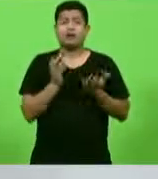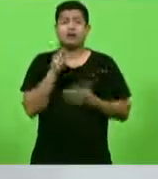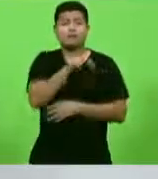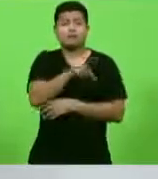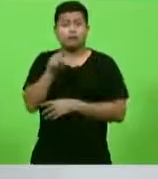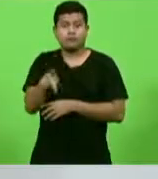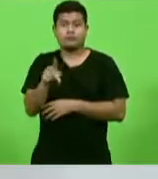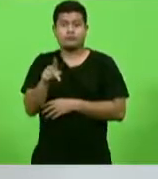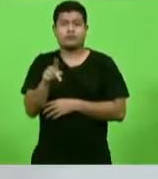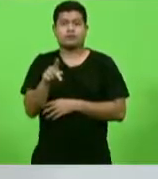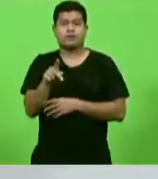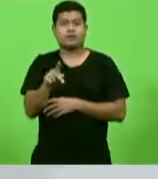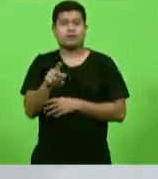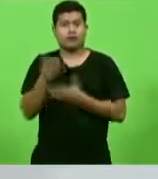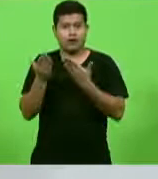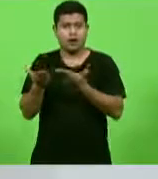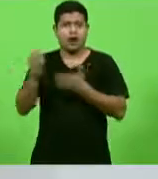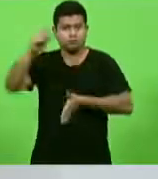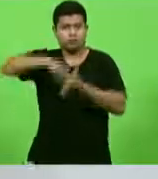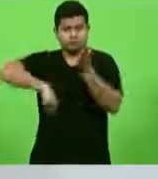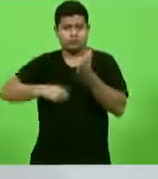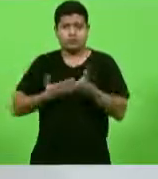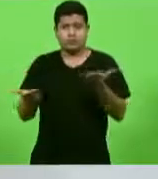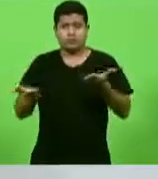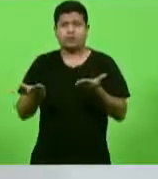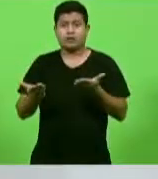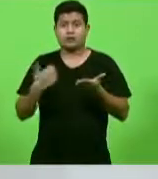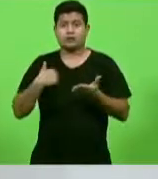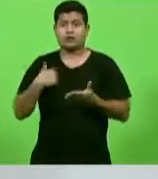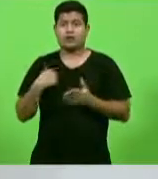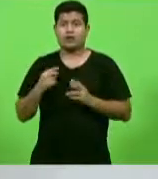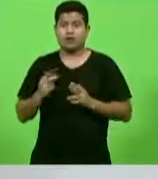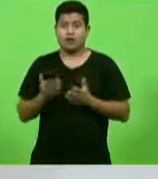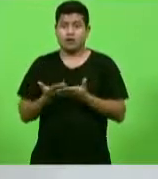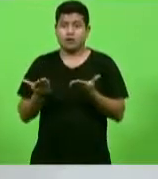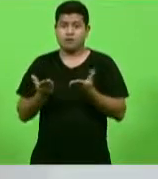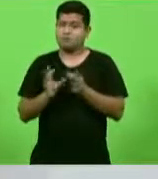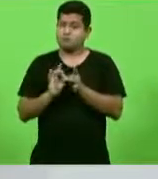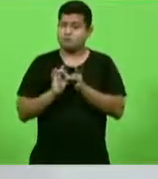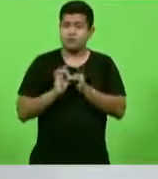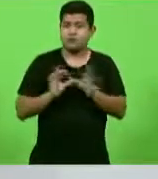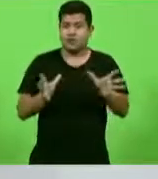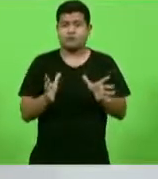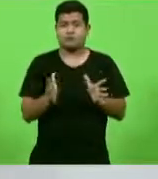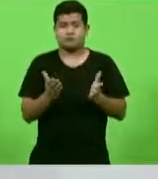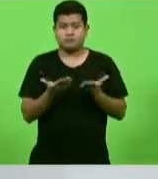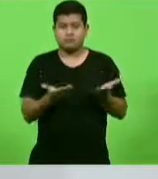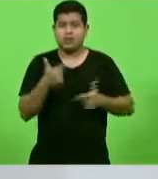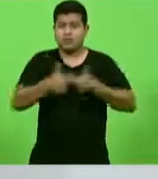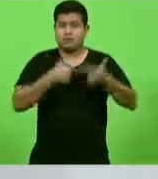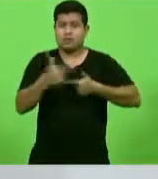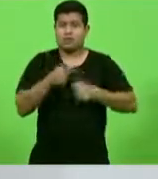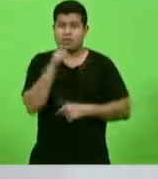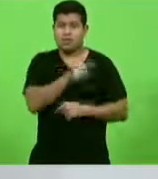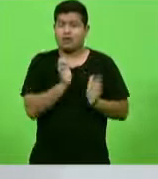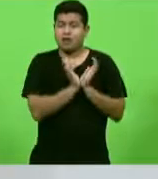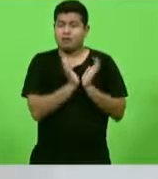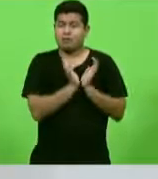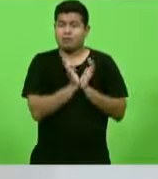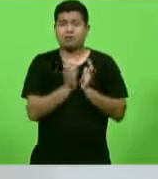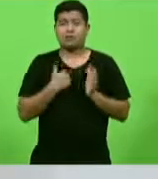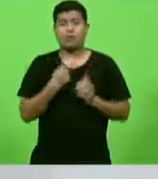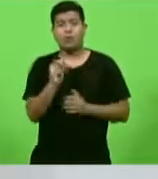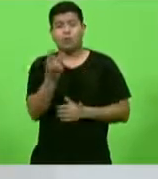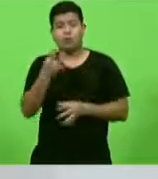da fundação que estão ou estavam em sessão para as APAES em instituições congêneres e